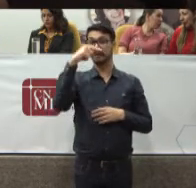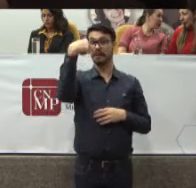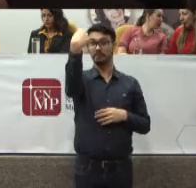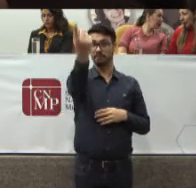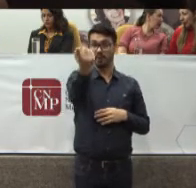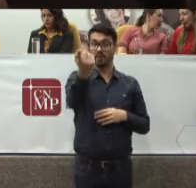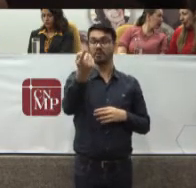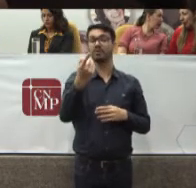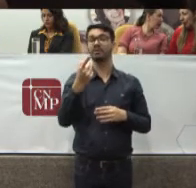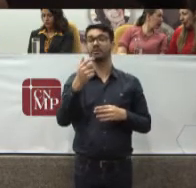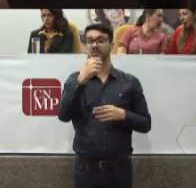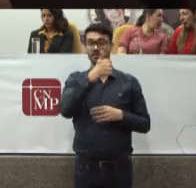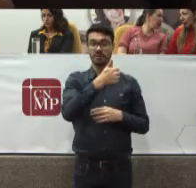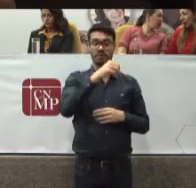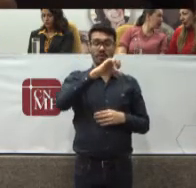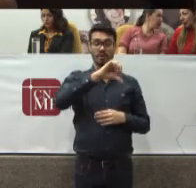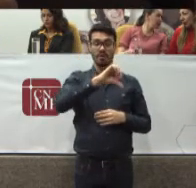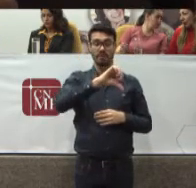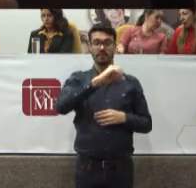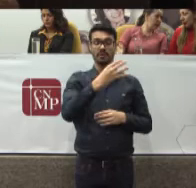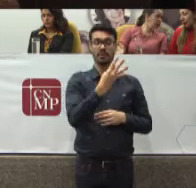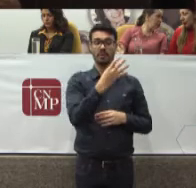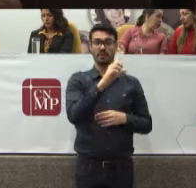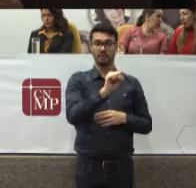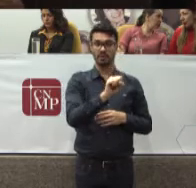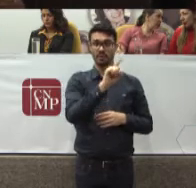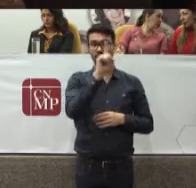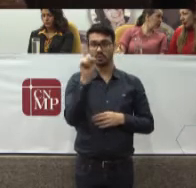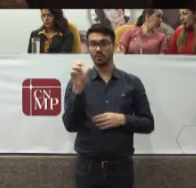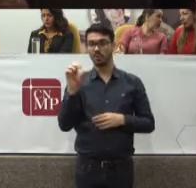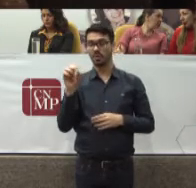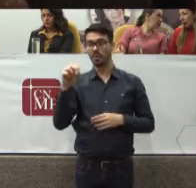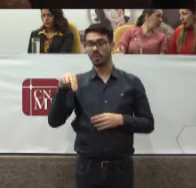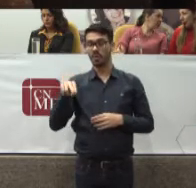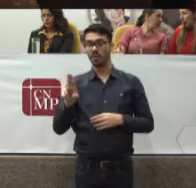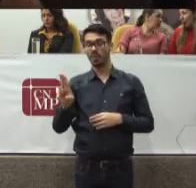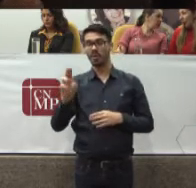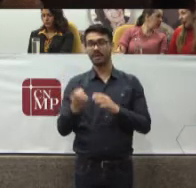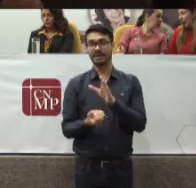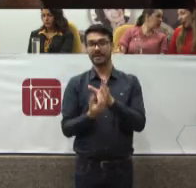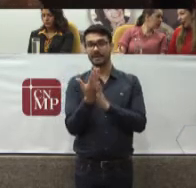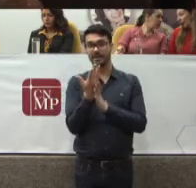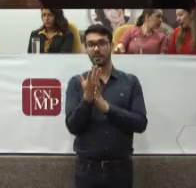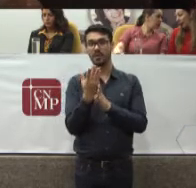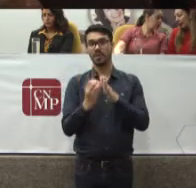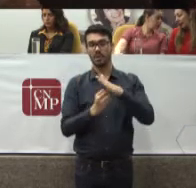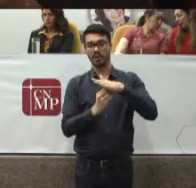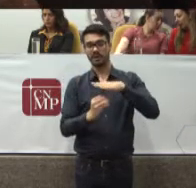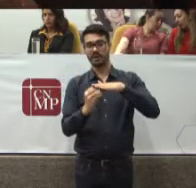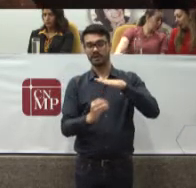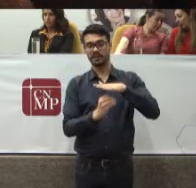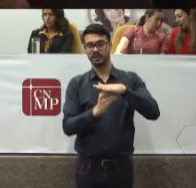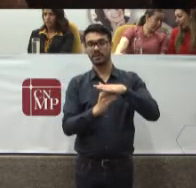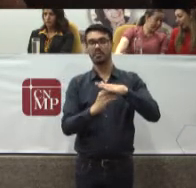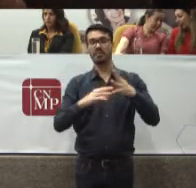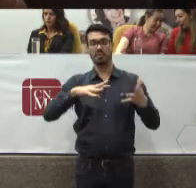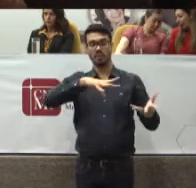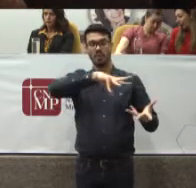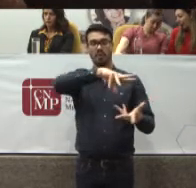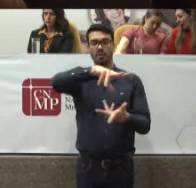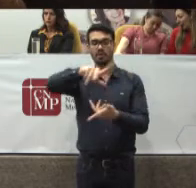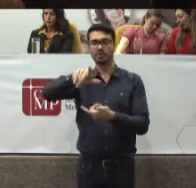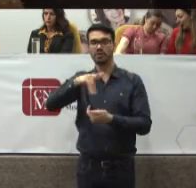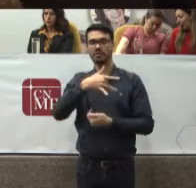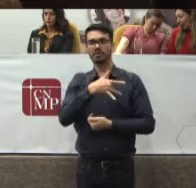Também em 48 A ONU Cria A organização Mundial Da saúde Portanto